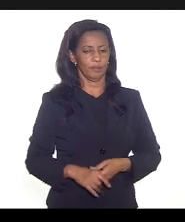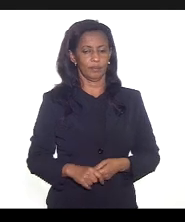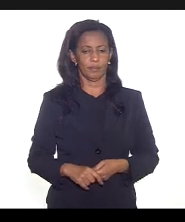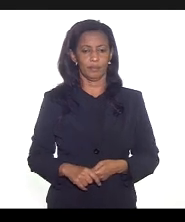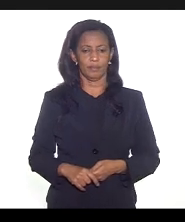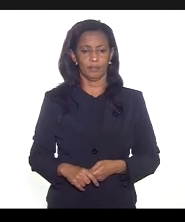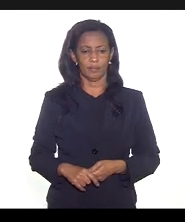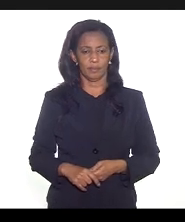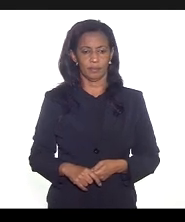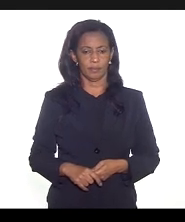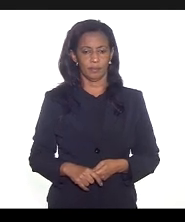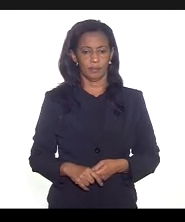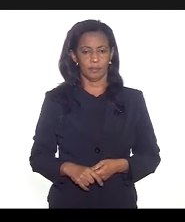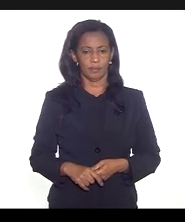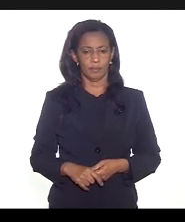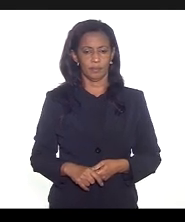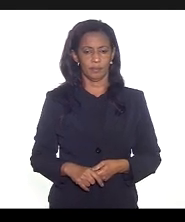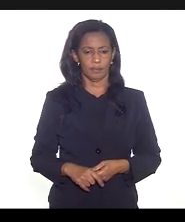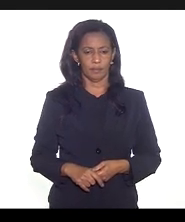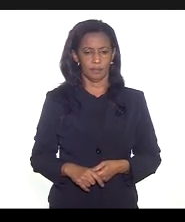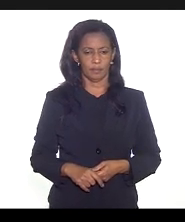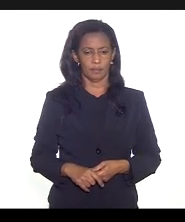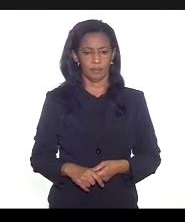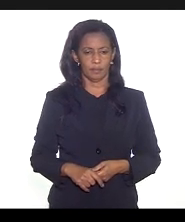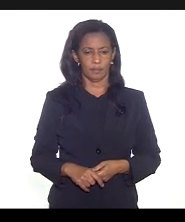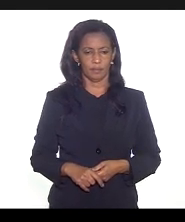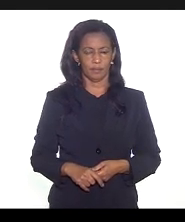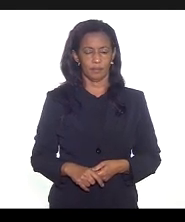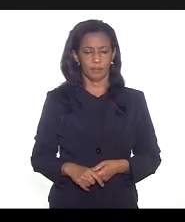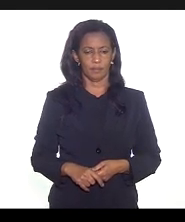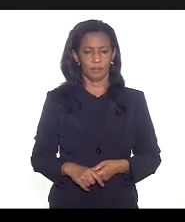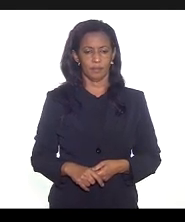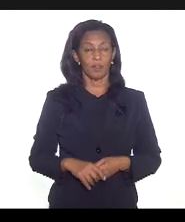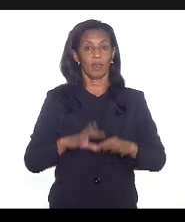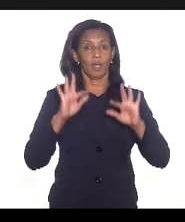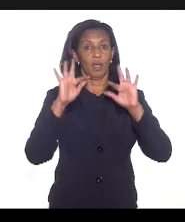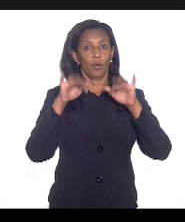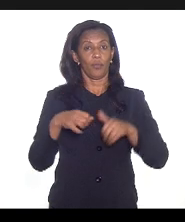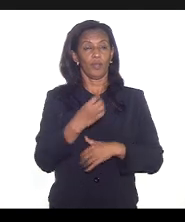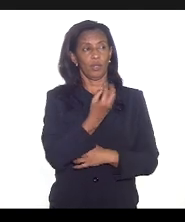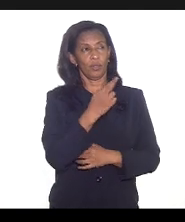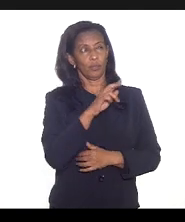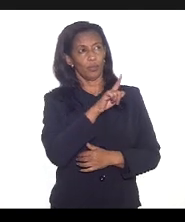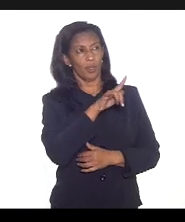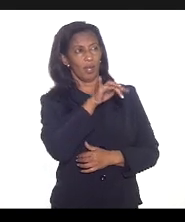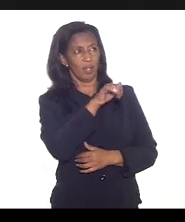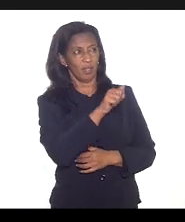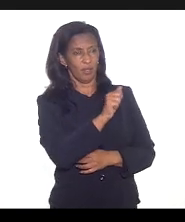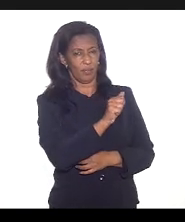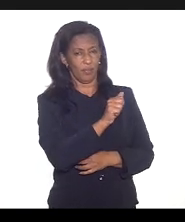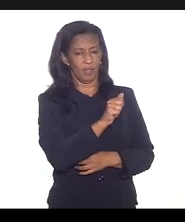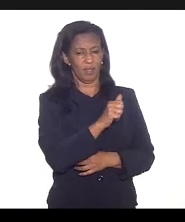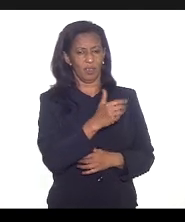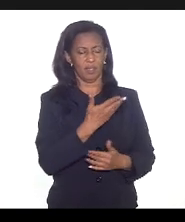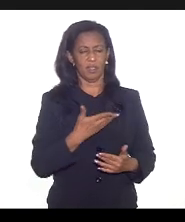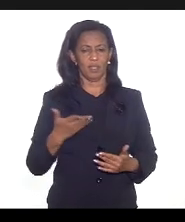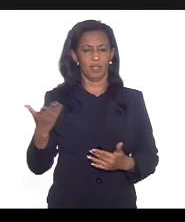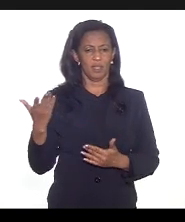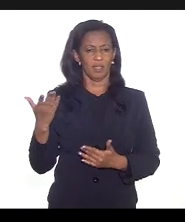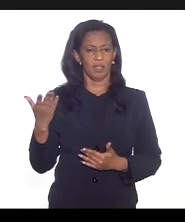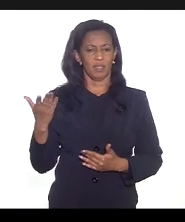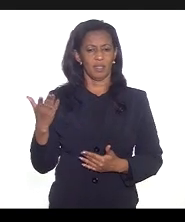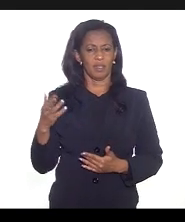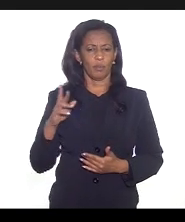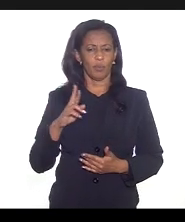doutora Lívia pediu também aí eu queria ao termo da fala doutora Lívia fazer uma sugestão e passar para a deputada Rejane para sua